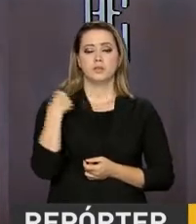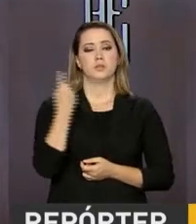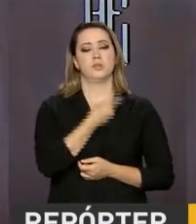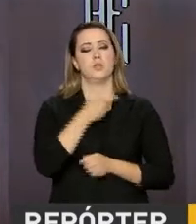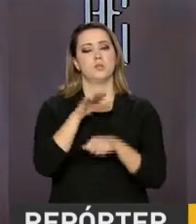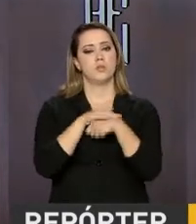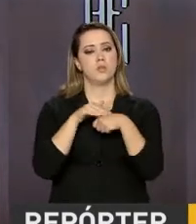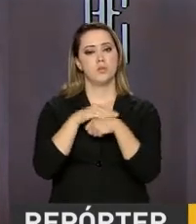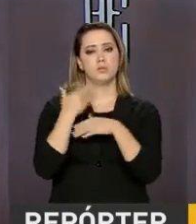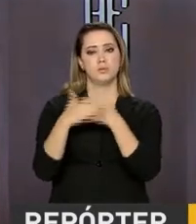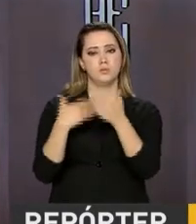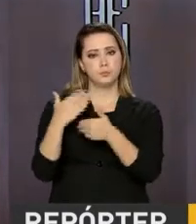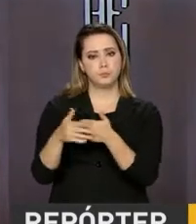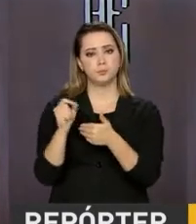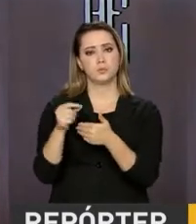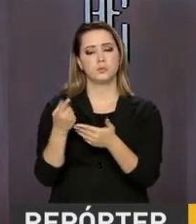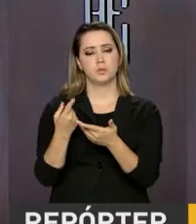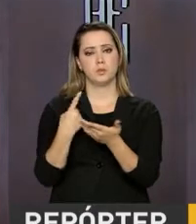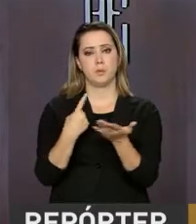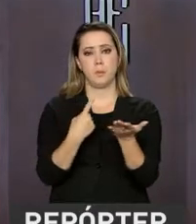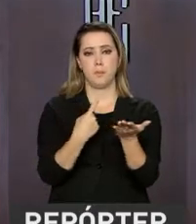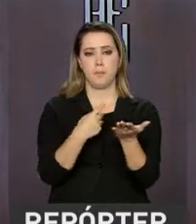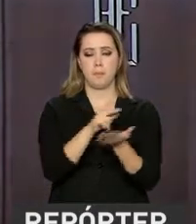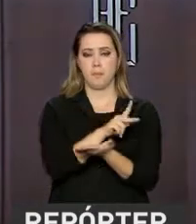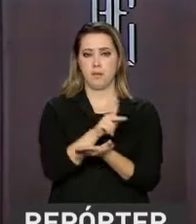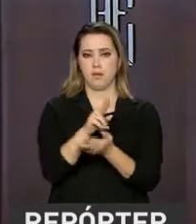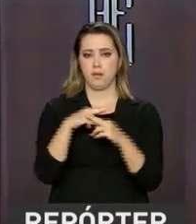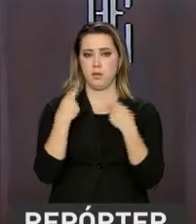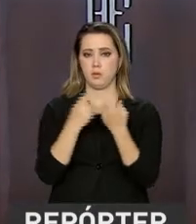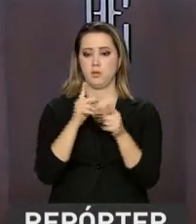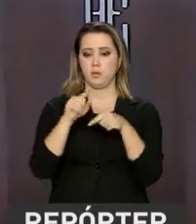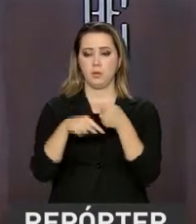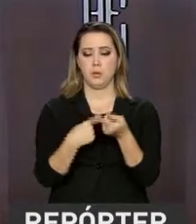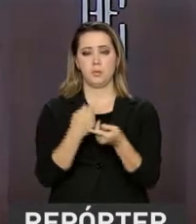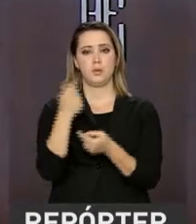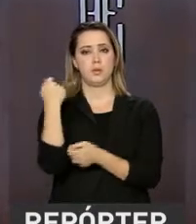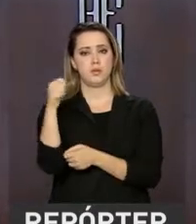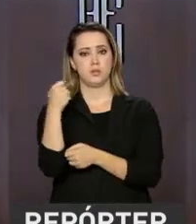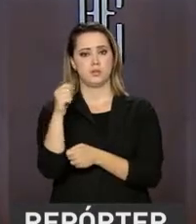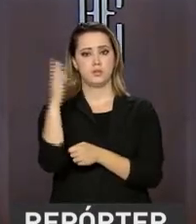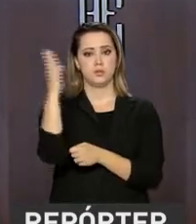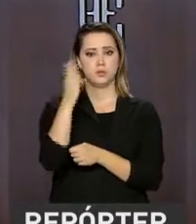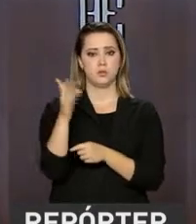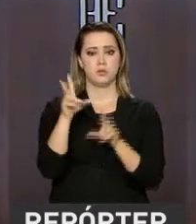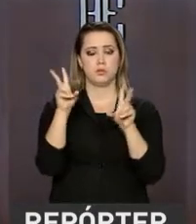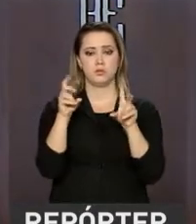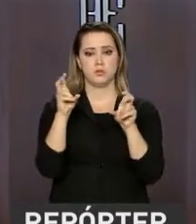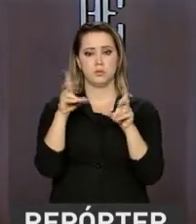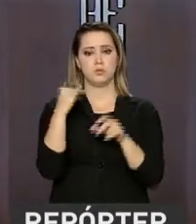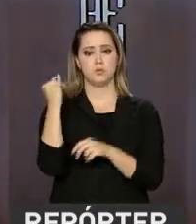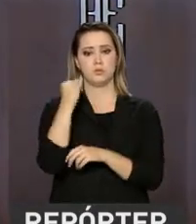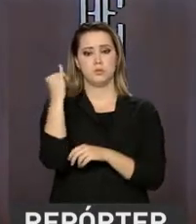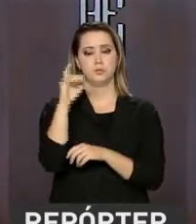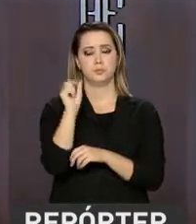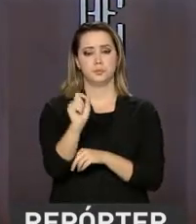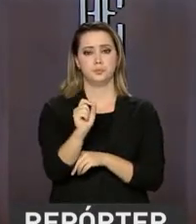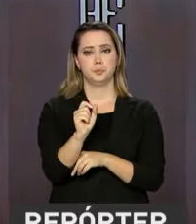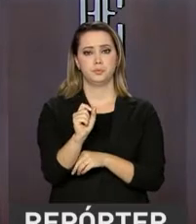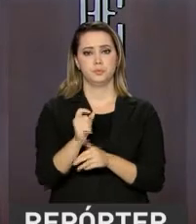Brasil entre o presidente Macri e o Temer. Um tema que foi muito importante na época e que foi muito importante